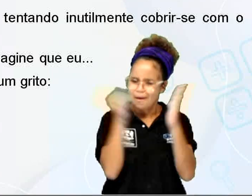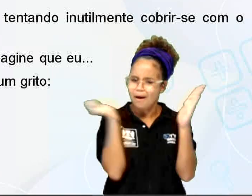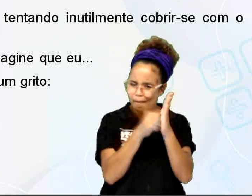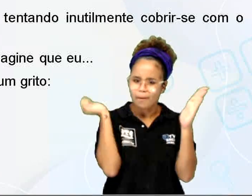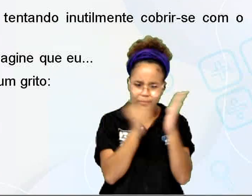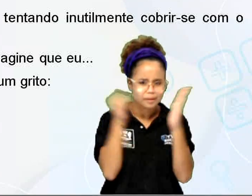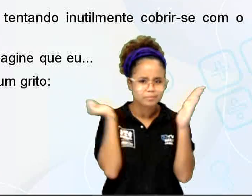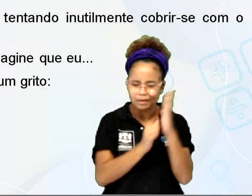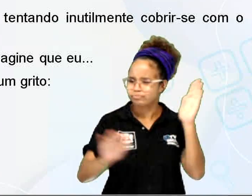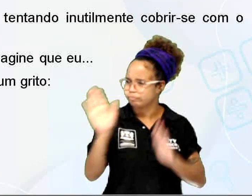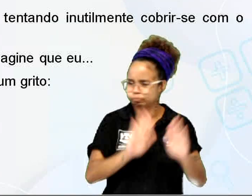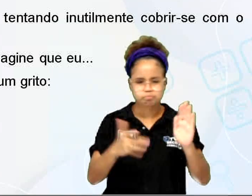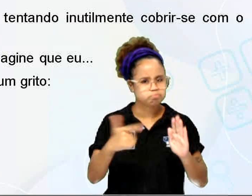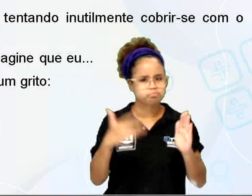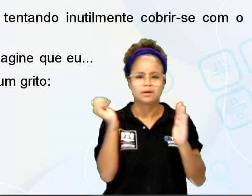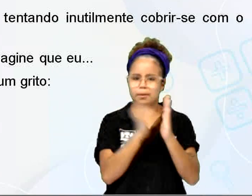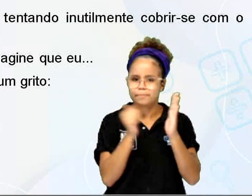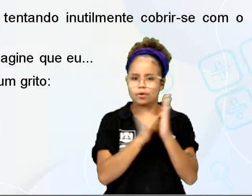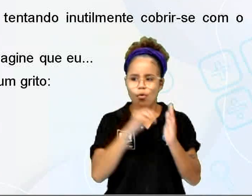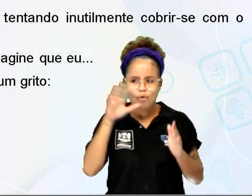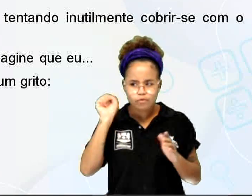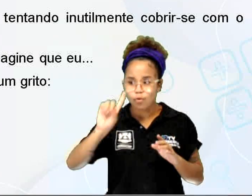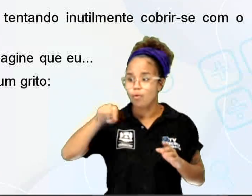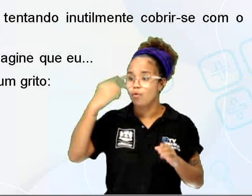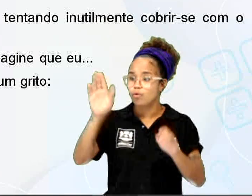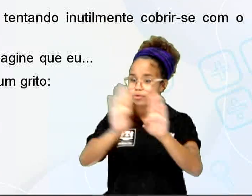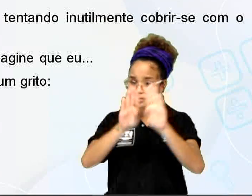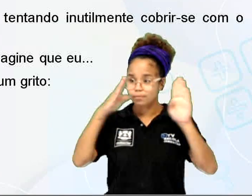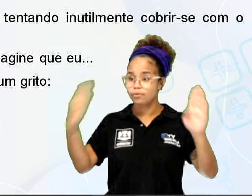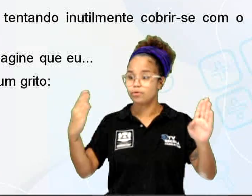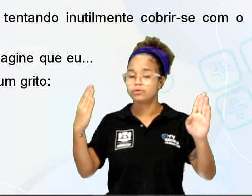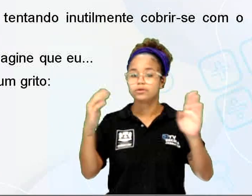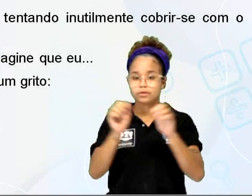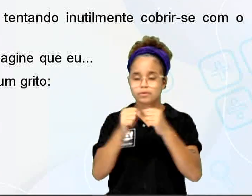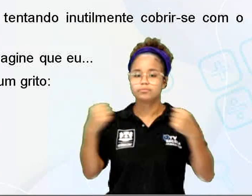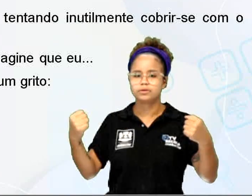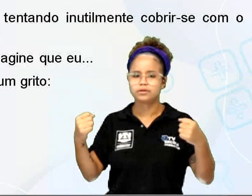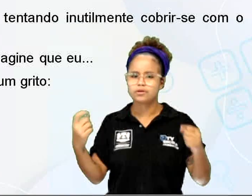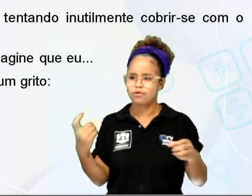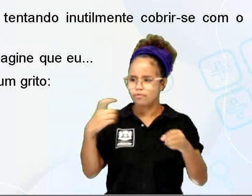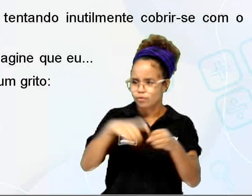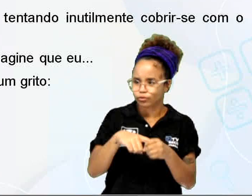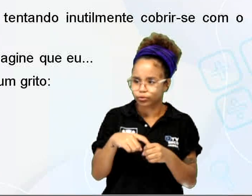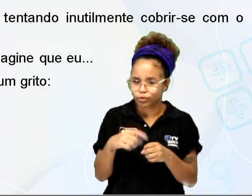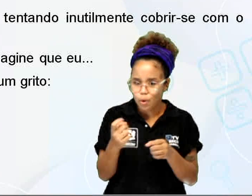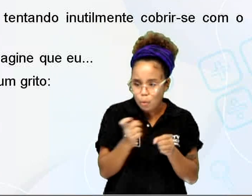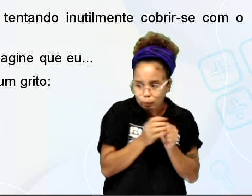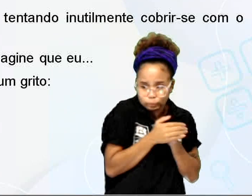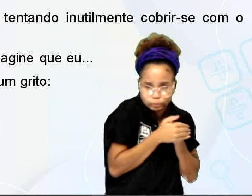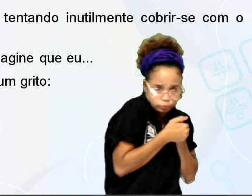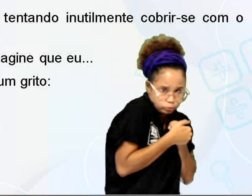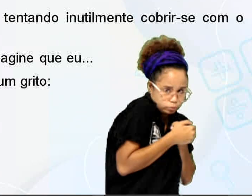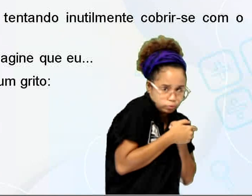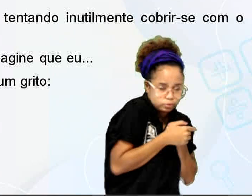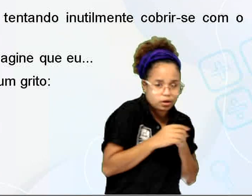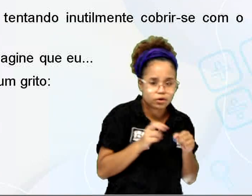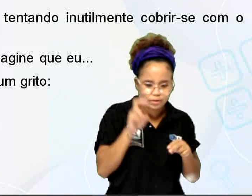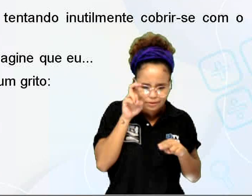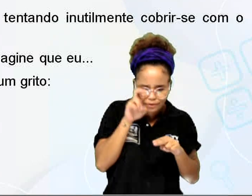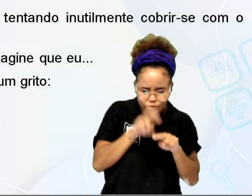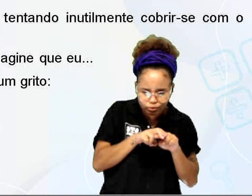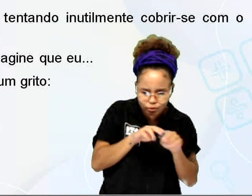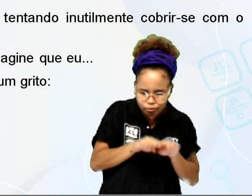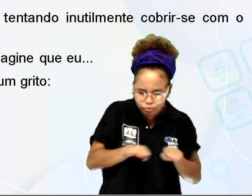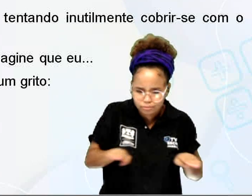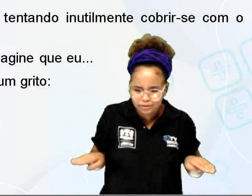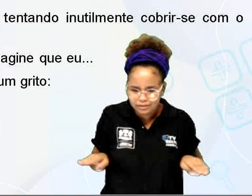nenhuma cautela. Ouviu que outra porta se abria atrás de si. Voltou-se acuado, apoiando o traseiro no batente e